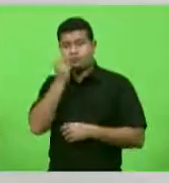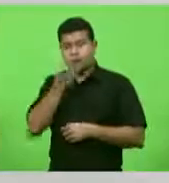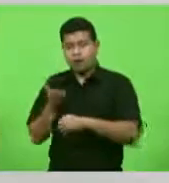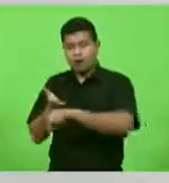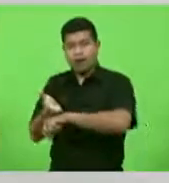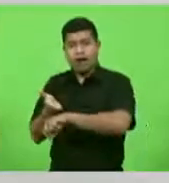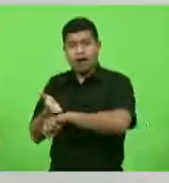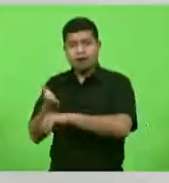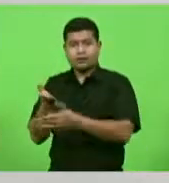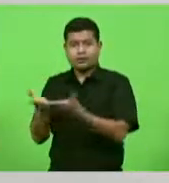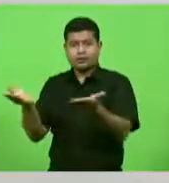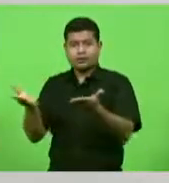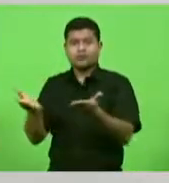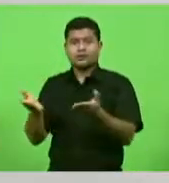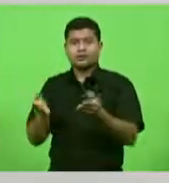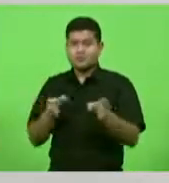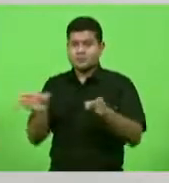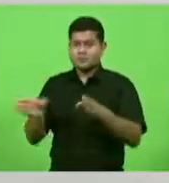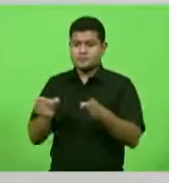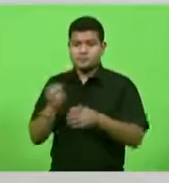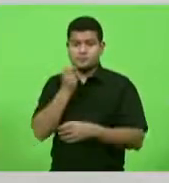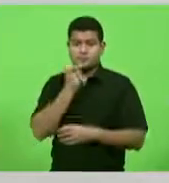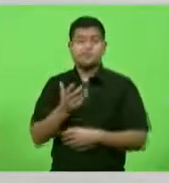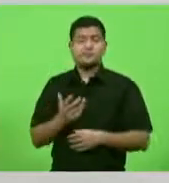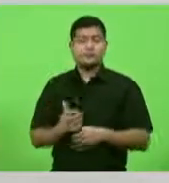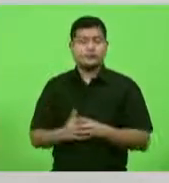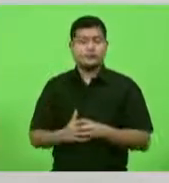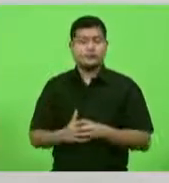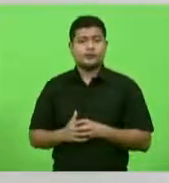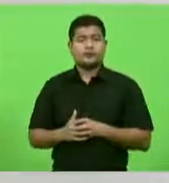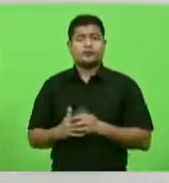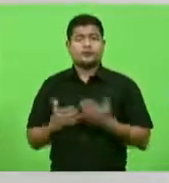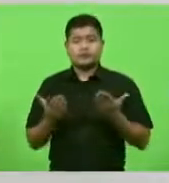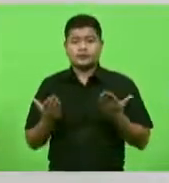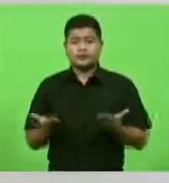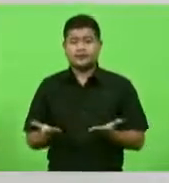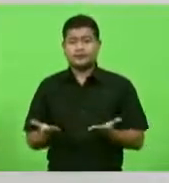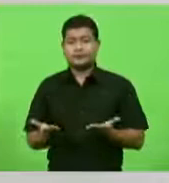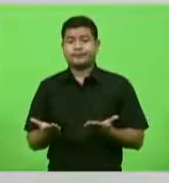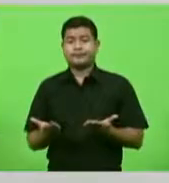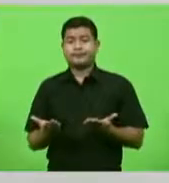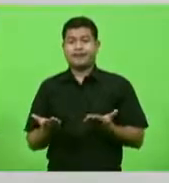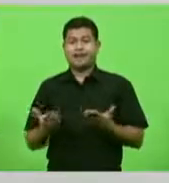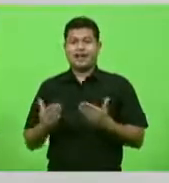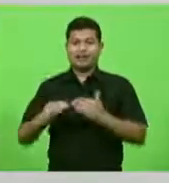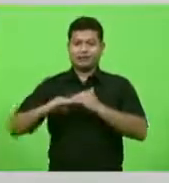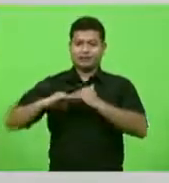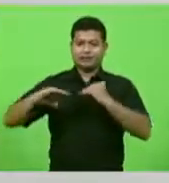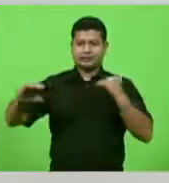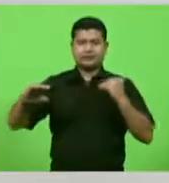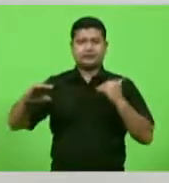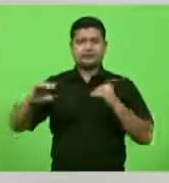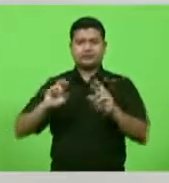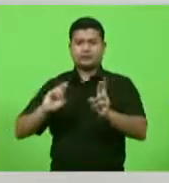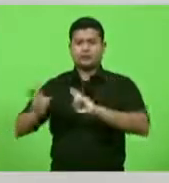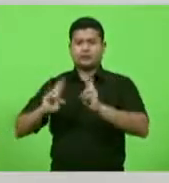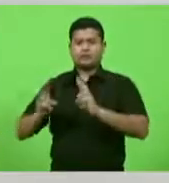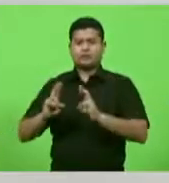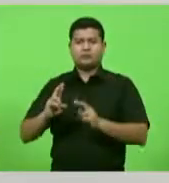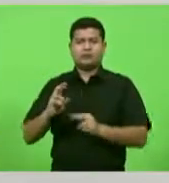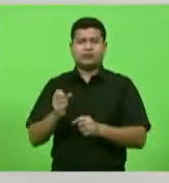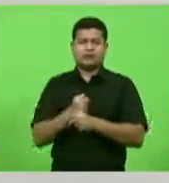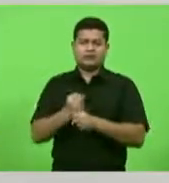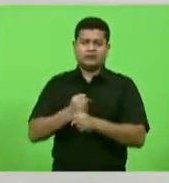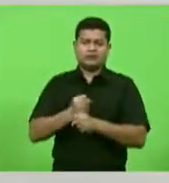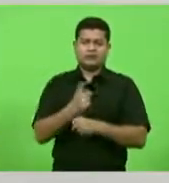pequenos. Então, São Bonifácio e São Martinho, estrada centenária, que as pessoas trafegam por uma estrada